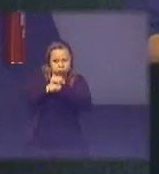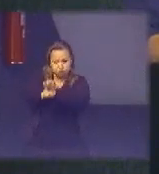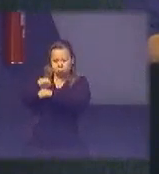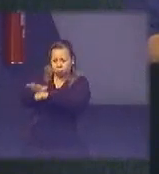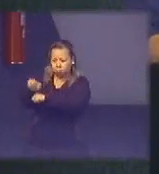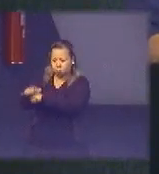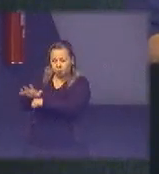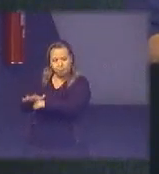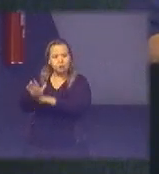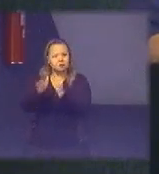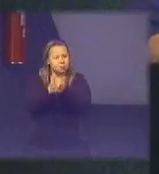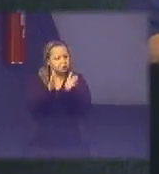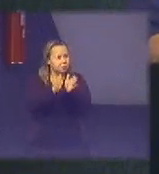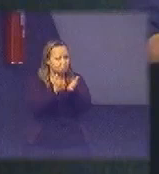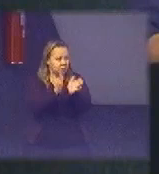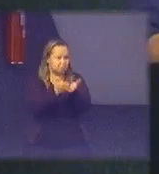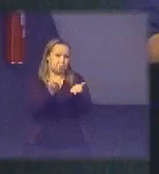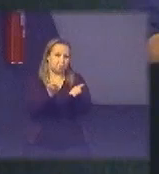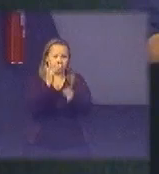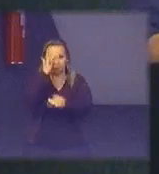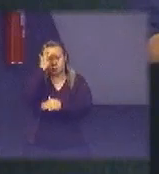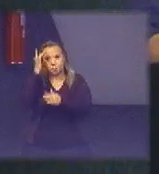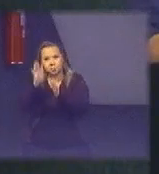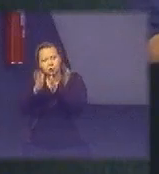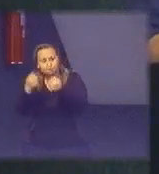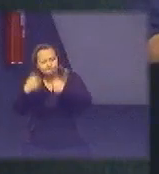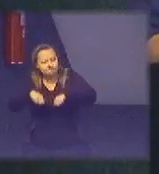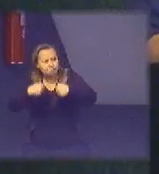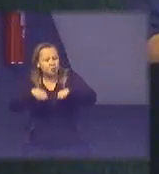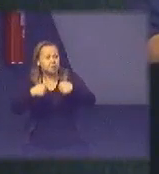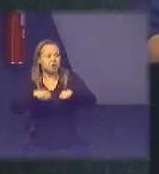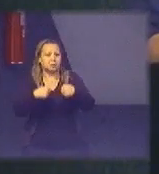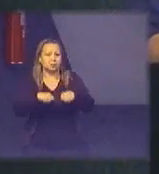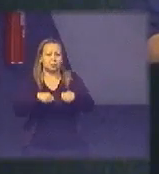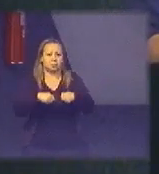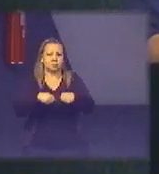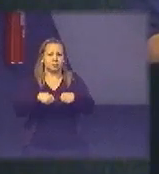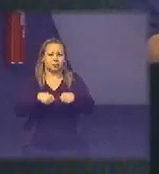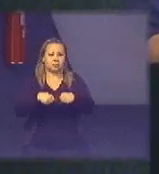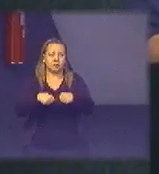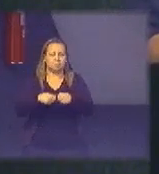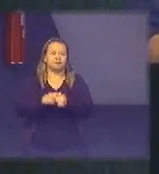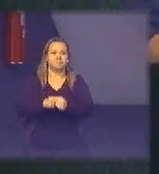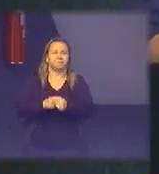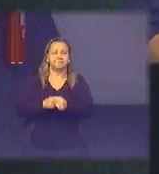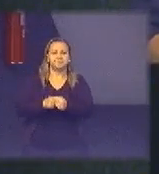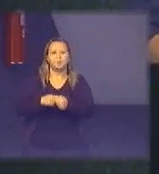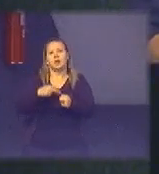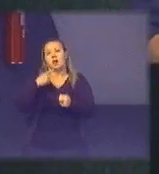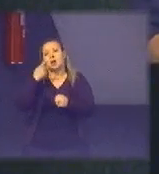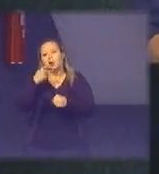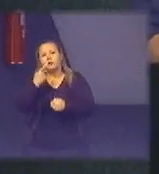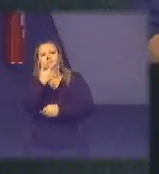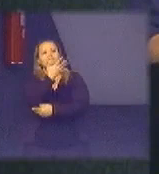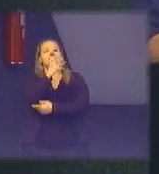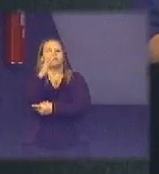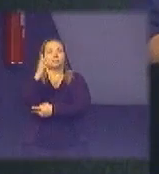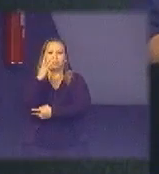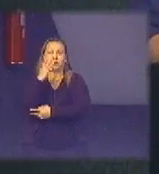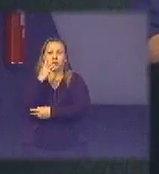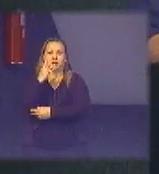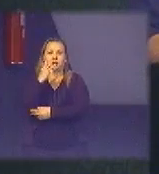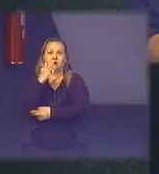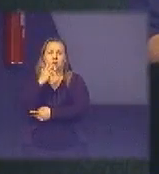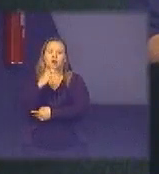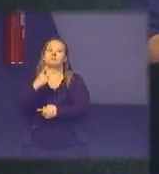ponto eu falo de uma política de fomento a um aspecto especial ambiental aí a gente consegue avançar porque aí